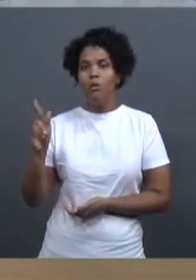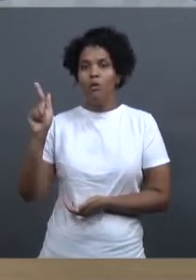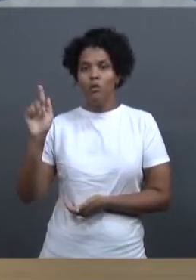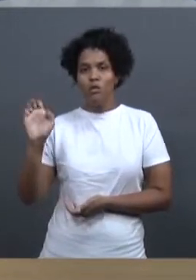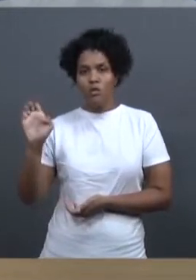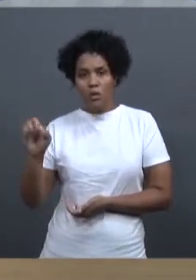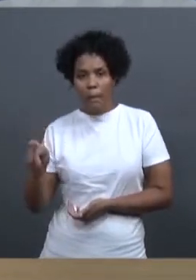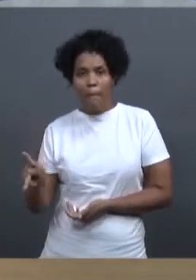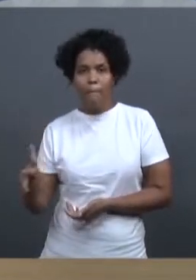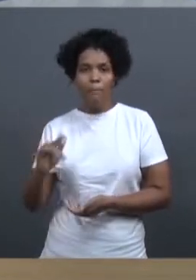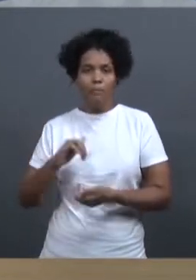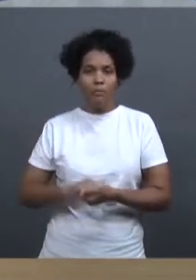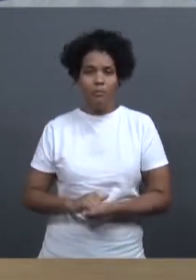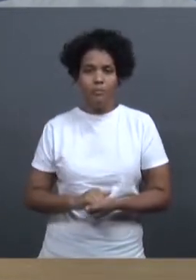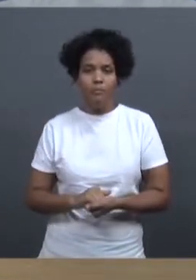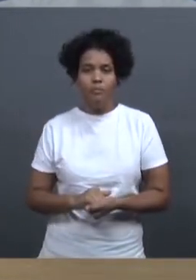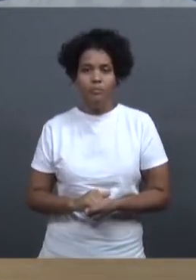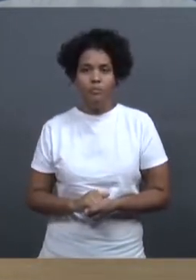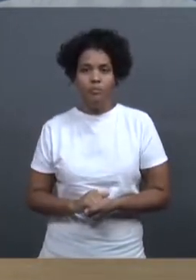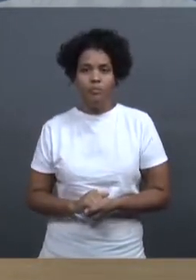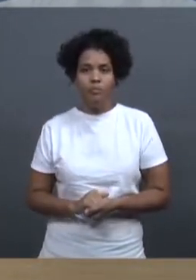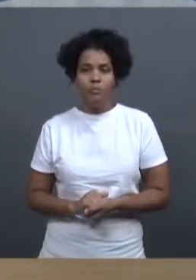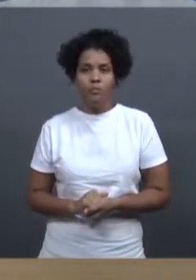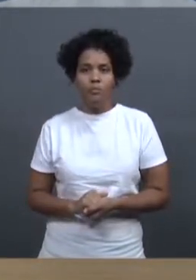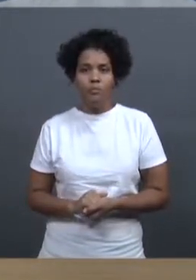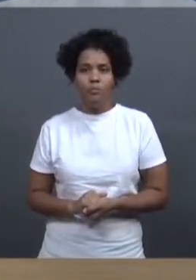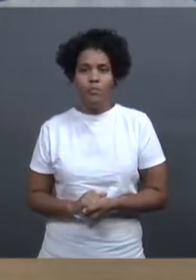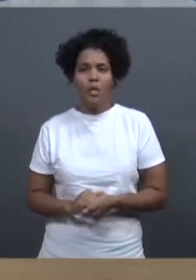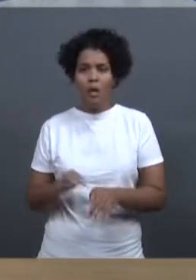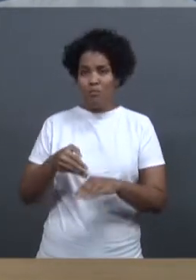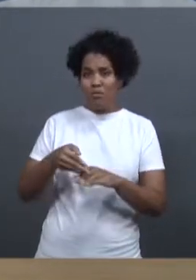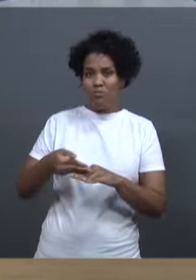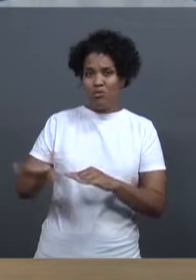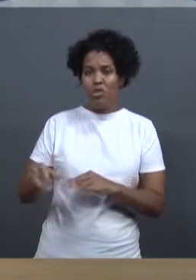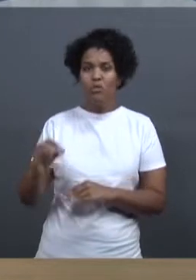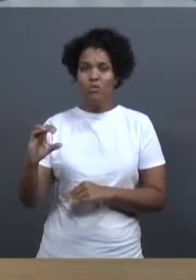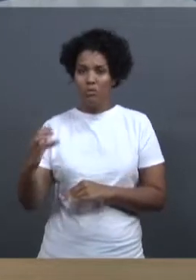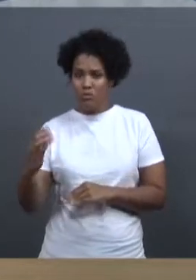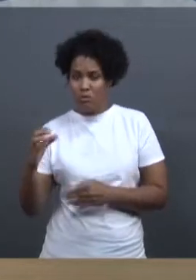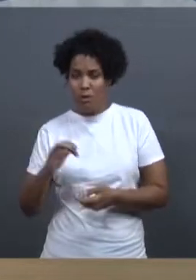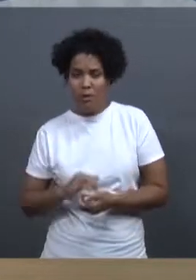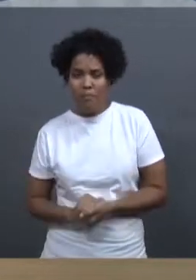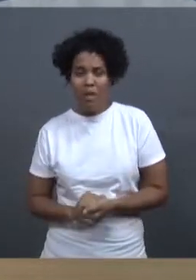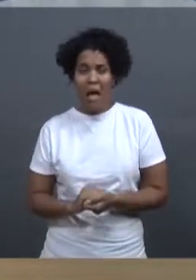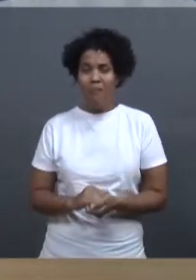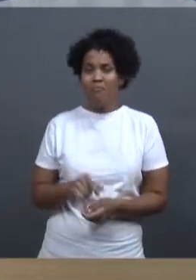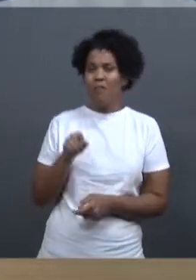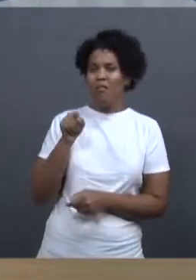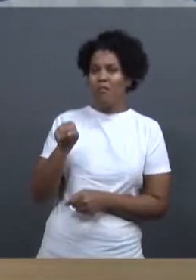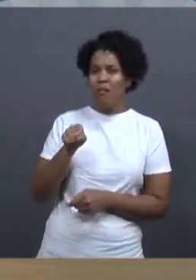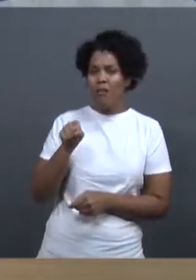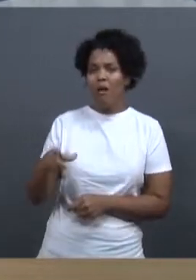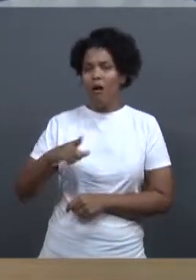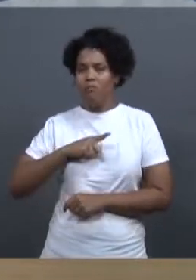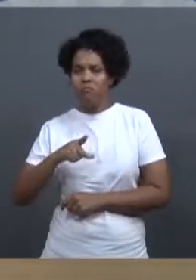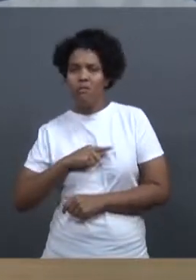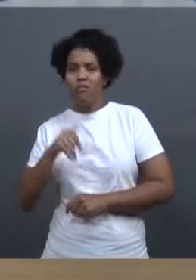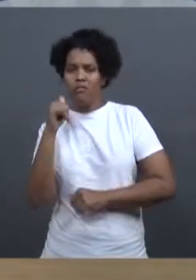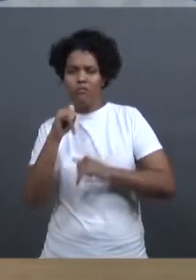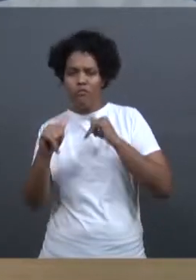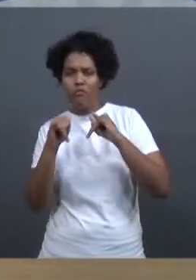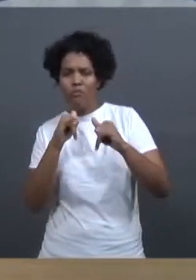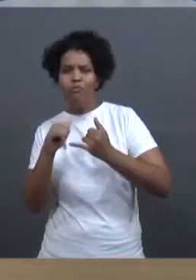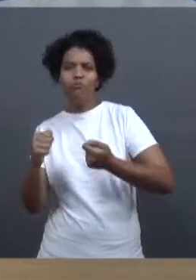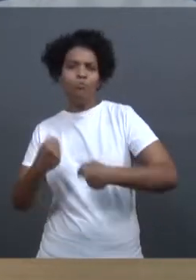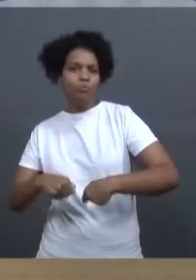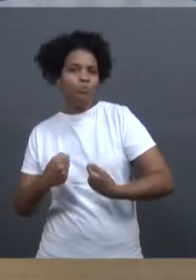capacitação, sem a cedilha e sem o TIL. E lá tem todas as informações necessárias para que